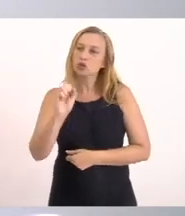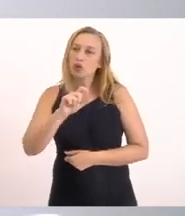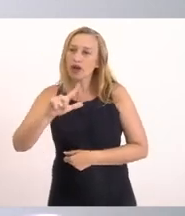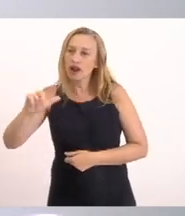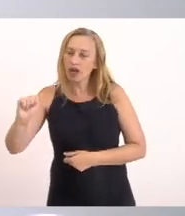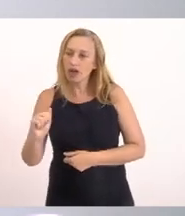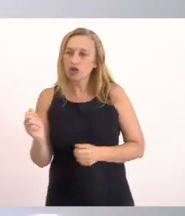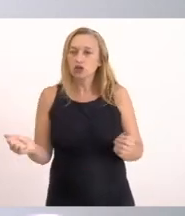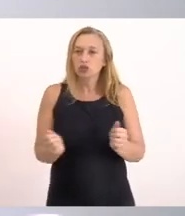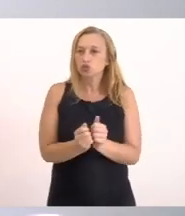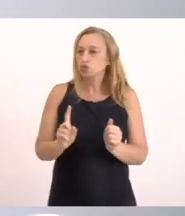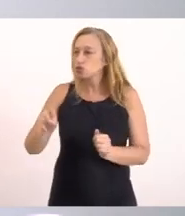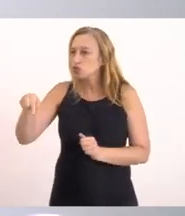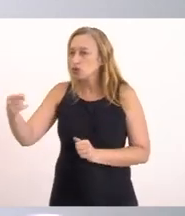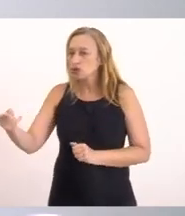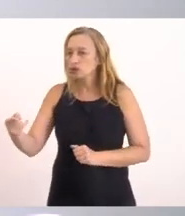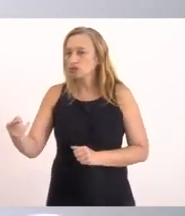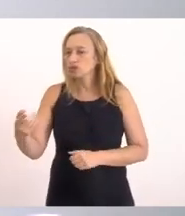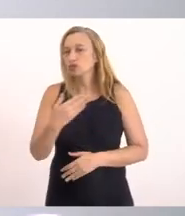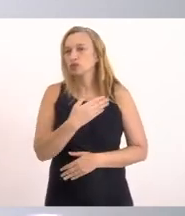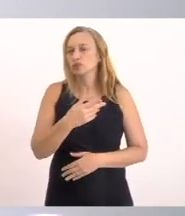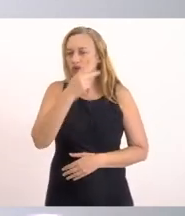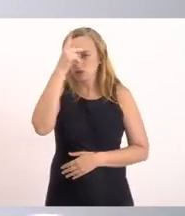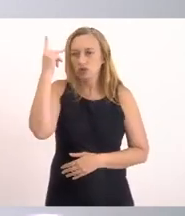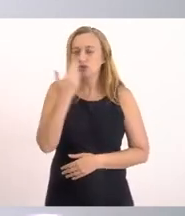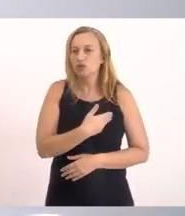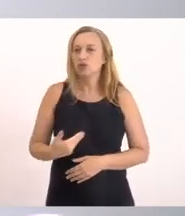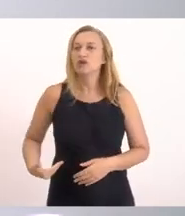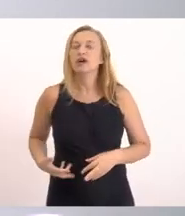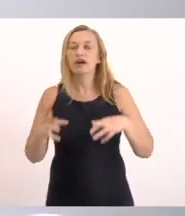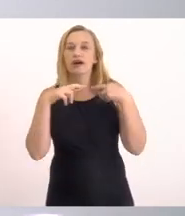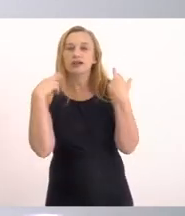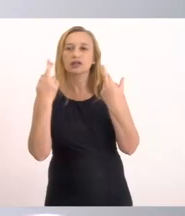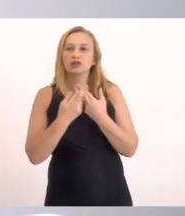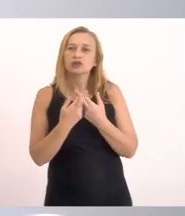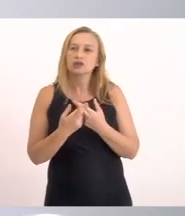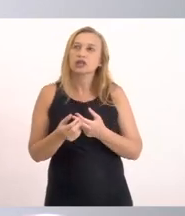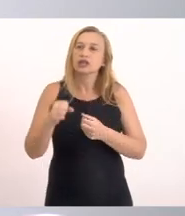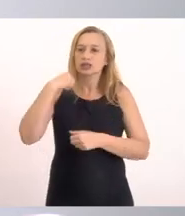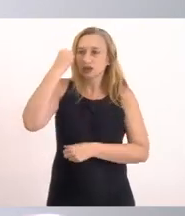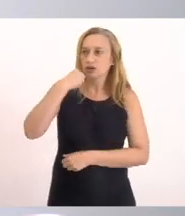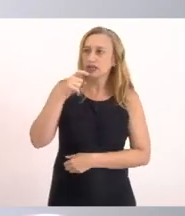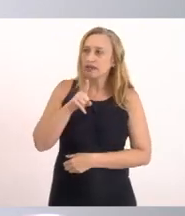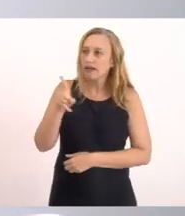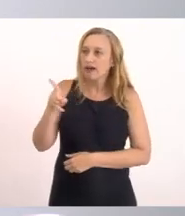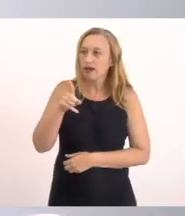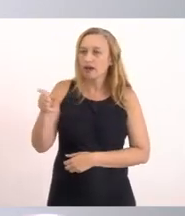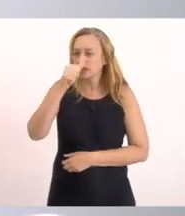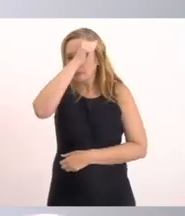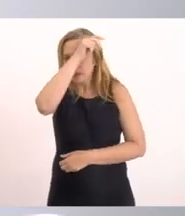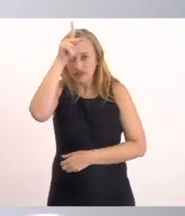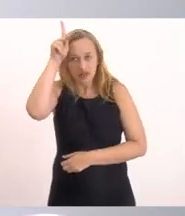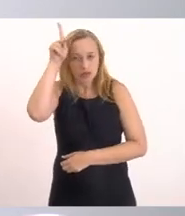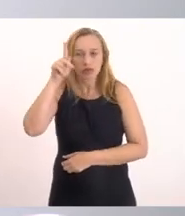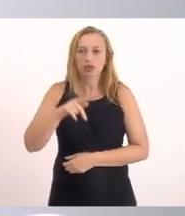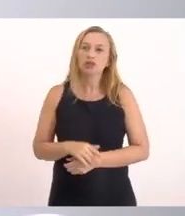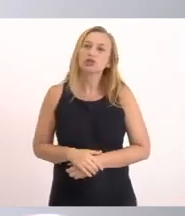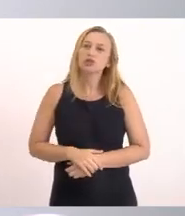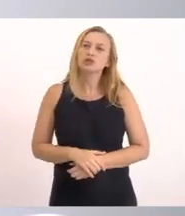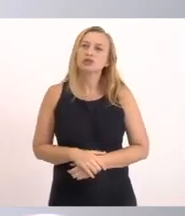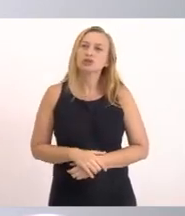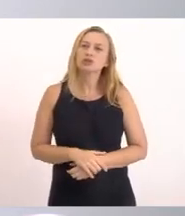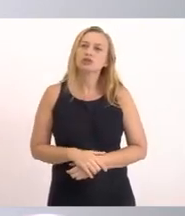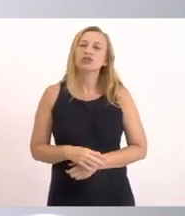Juntamente Com algumas autoridades Essa reunião Se deu lá Em Saquarema Na prefeitura E